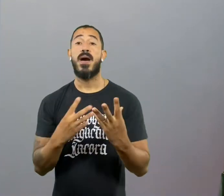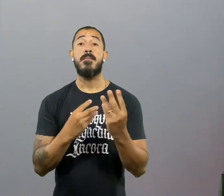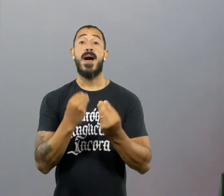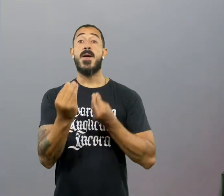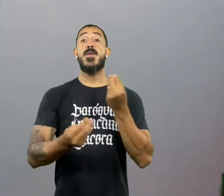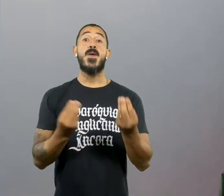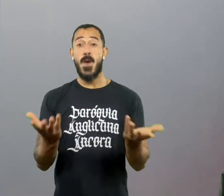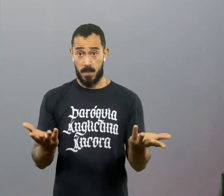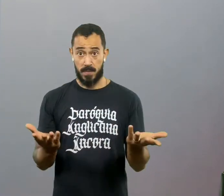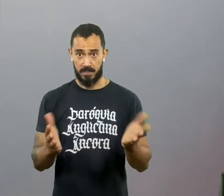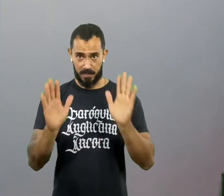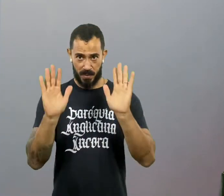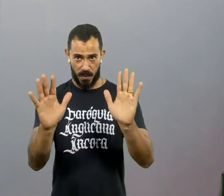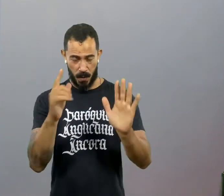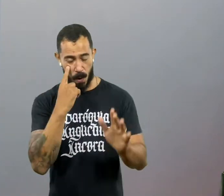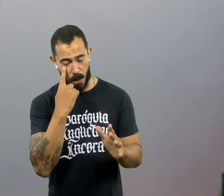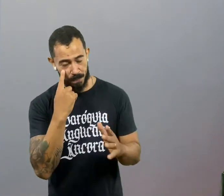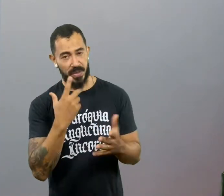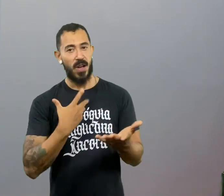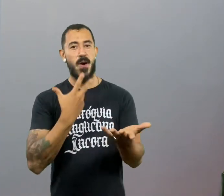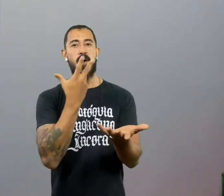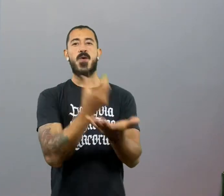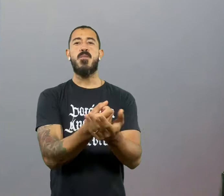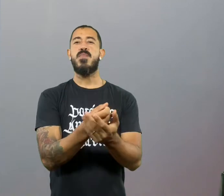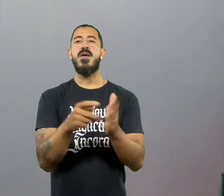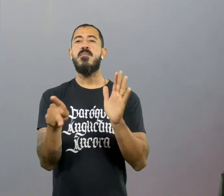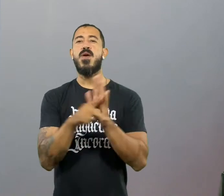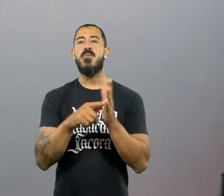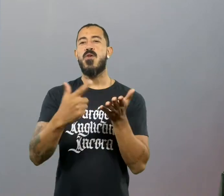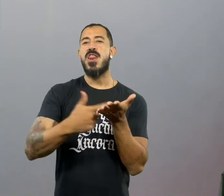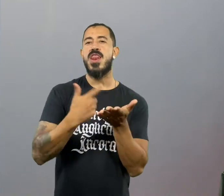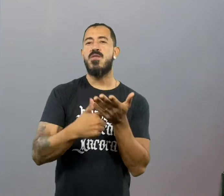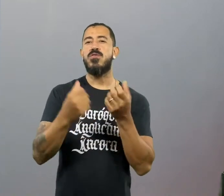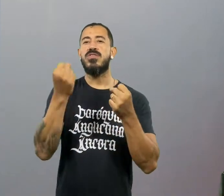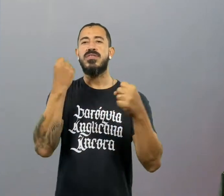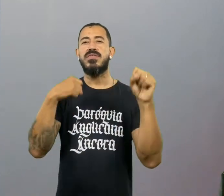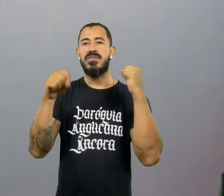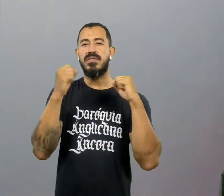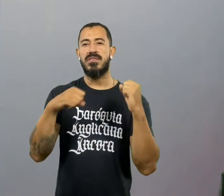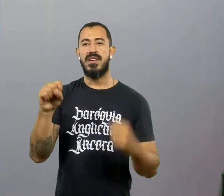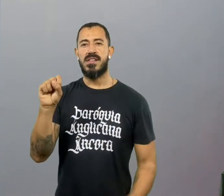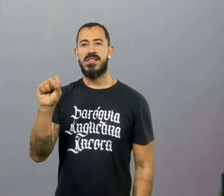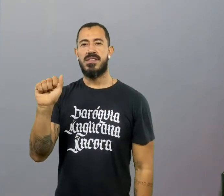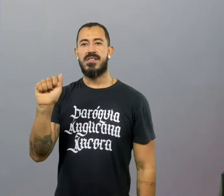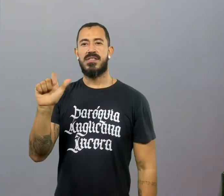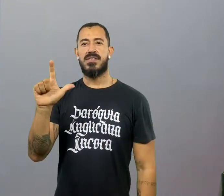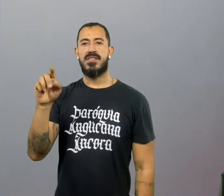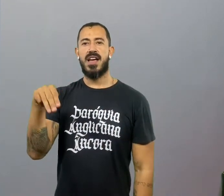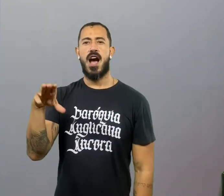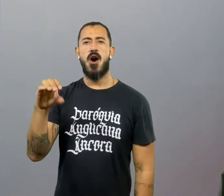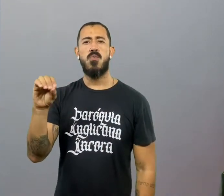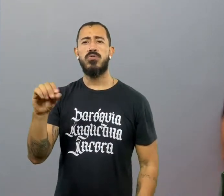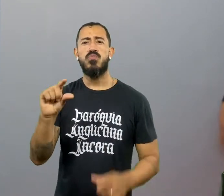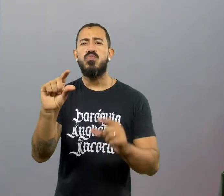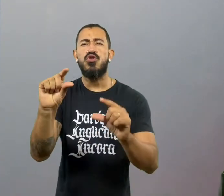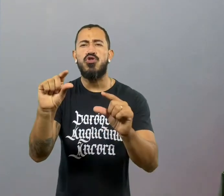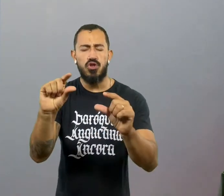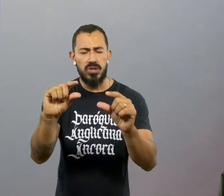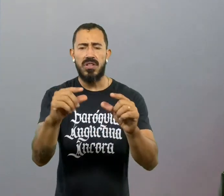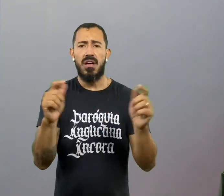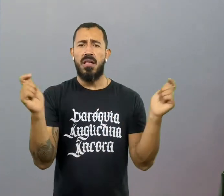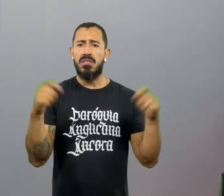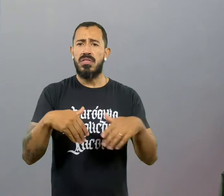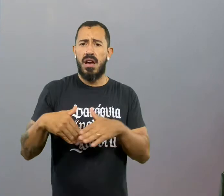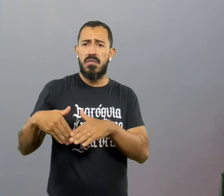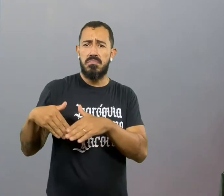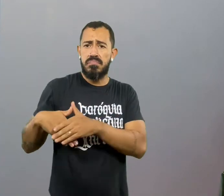mecanismos. Então, eu comprei um livro de Saunos, uma tradução muito bonita, que a Pausa publicou, bem pequenininha, que no bolso. Aí eu ando com isso por